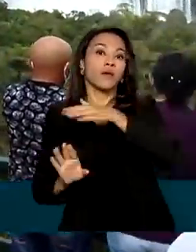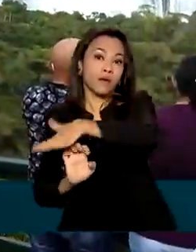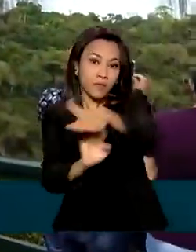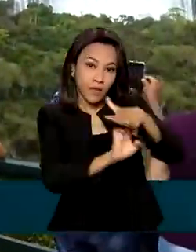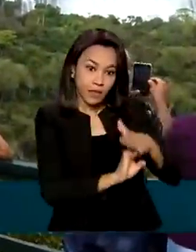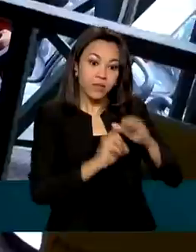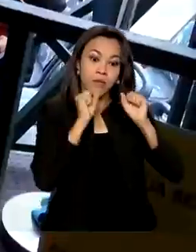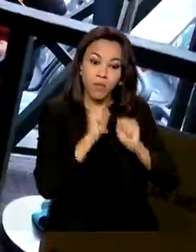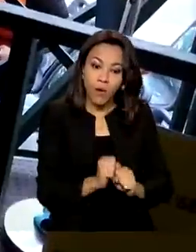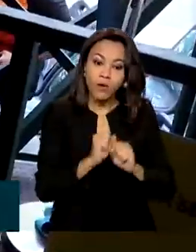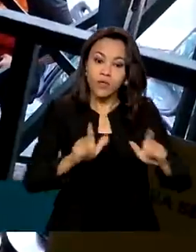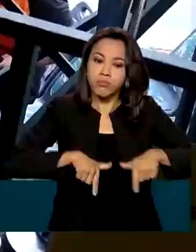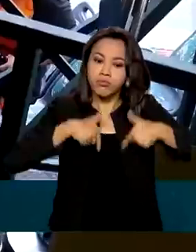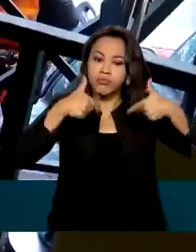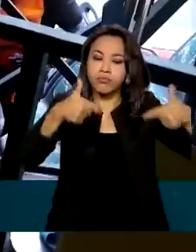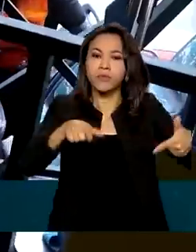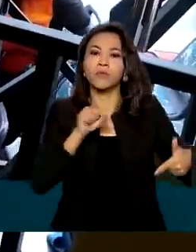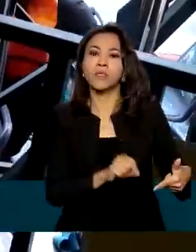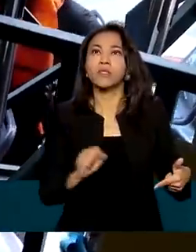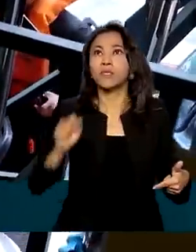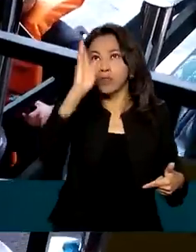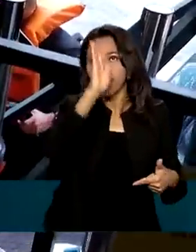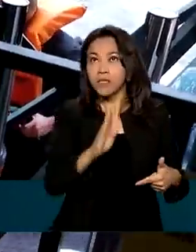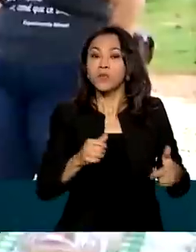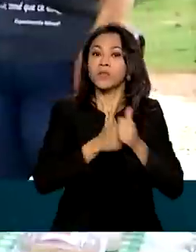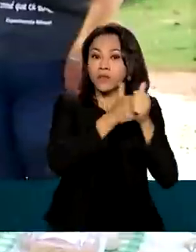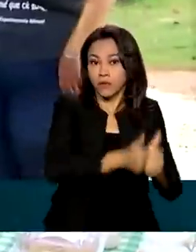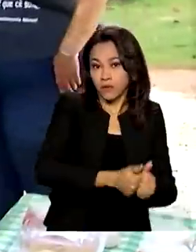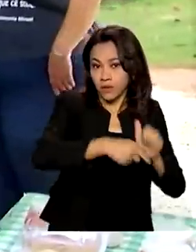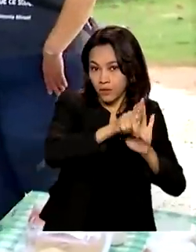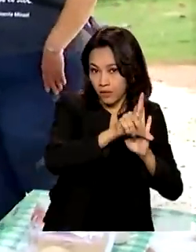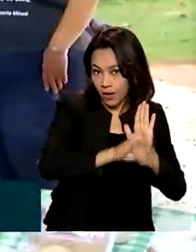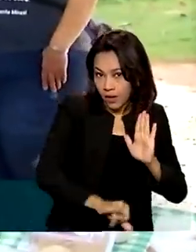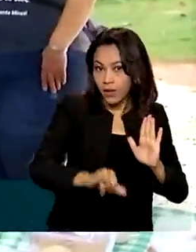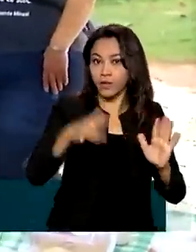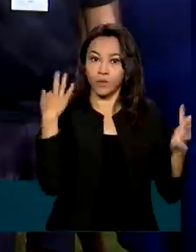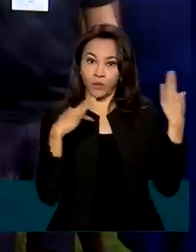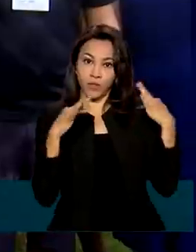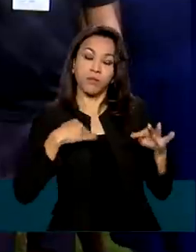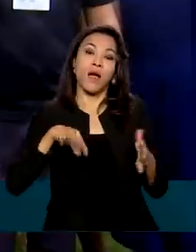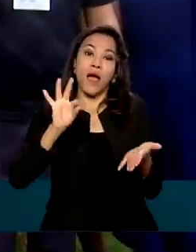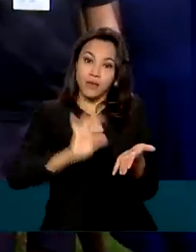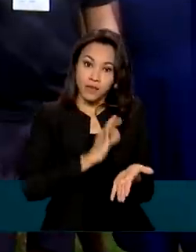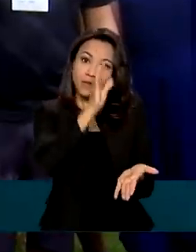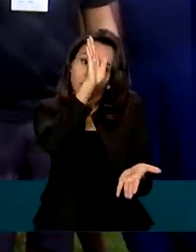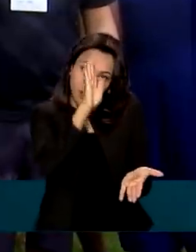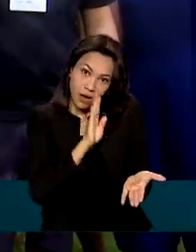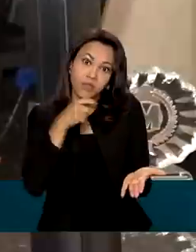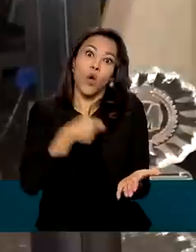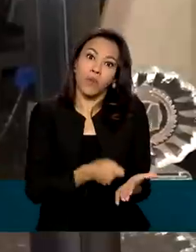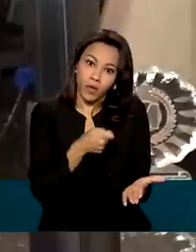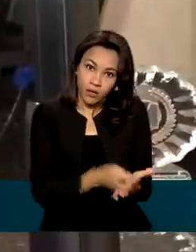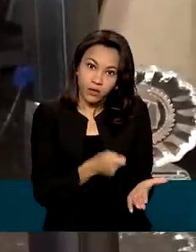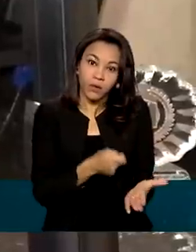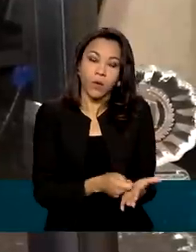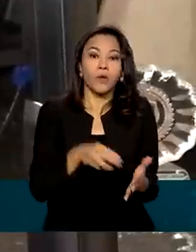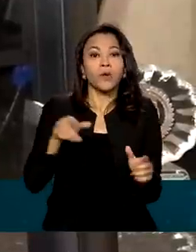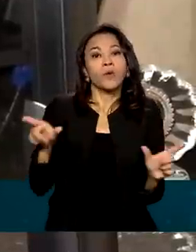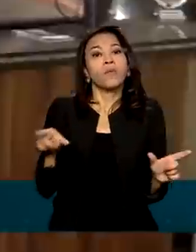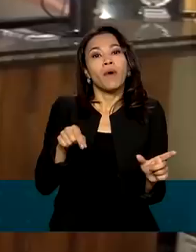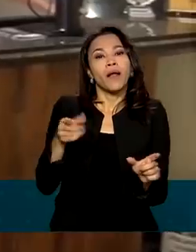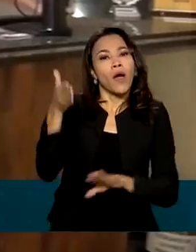todo o território nacional, de acordo com a Lei do Turismo. A inscrição é gratuita e obrigatória, por exemplo, para meios de